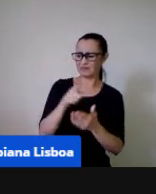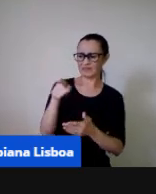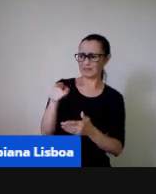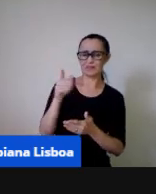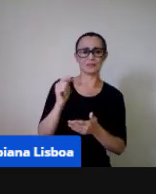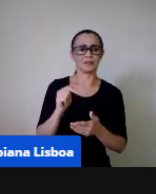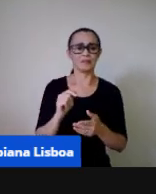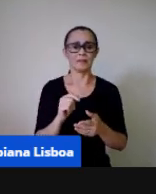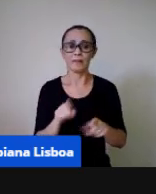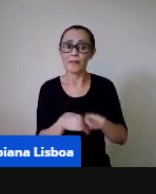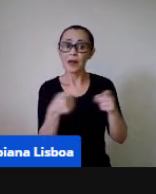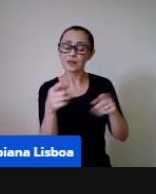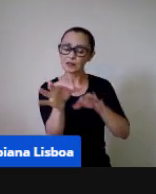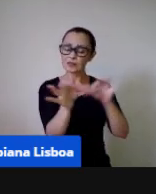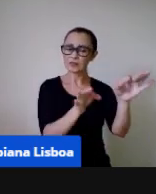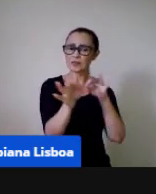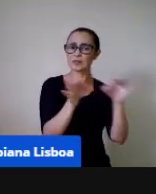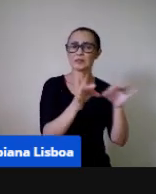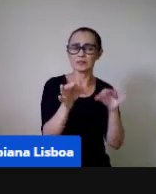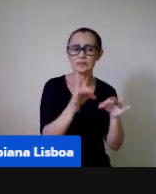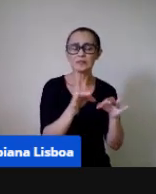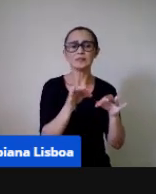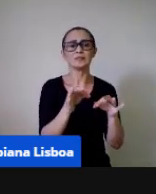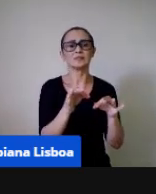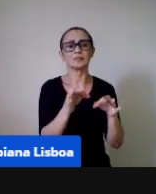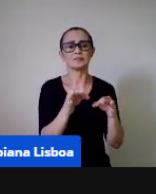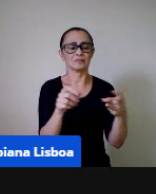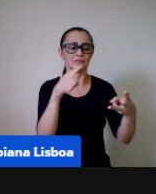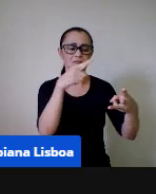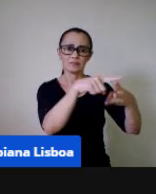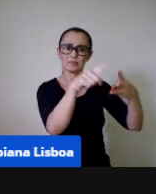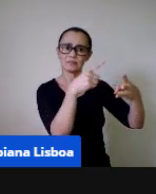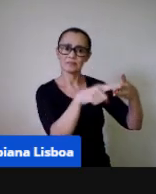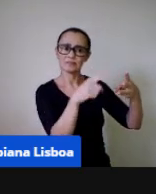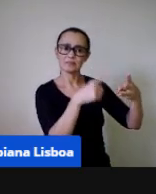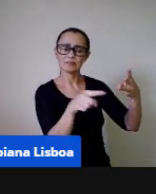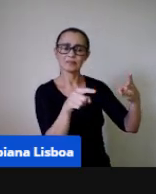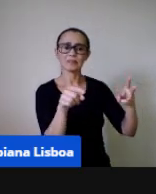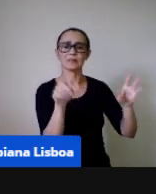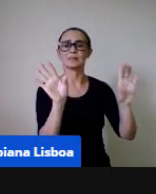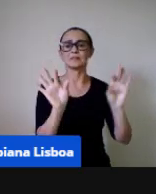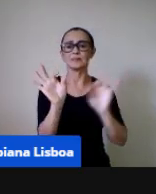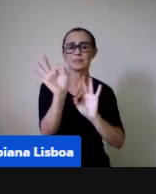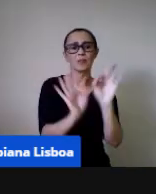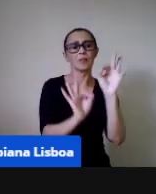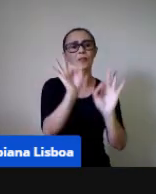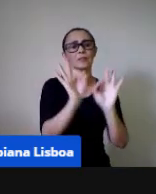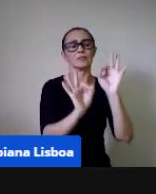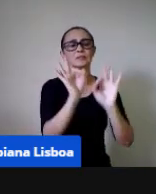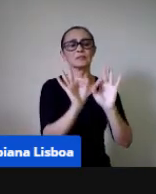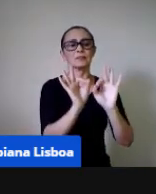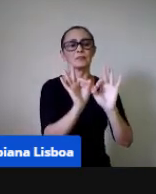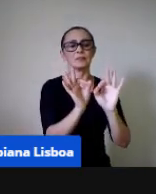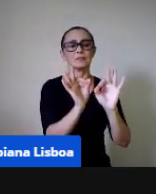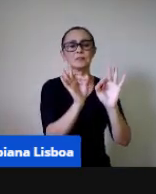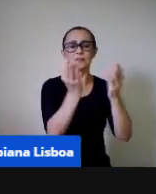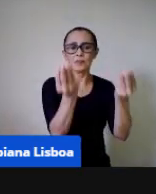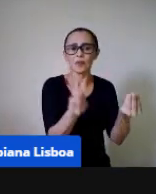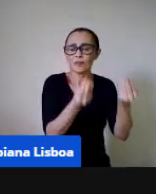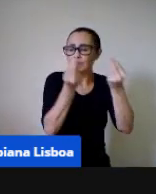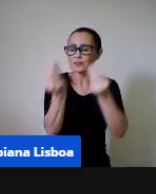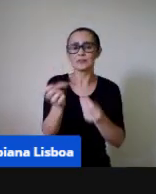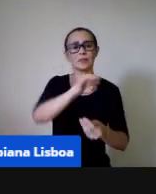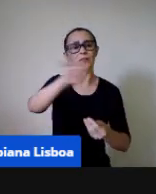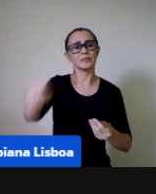esse trabalho, a partir desses eixos, né, a gente está sistematizando e dando a oportunidade para ela